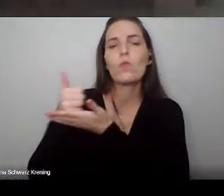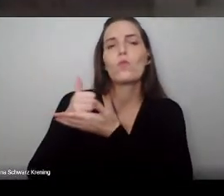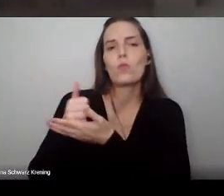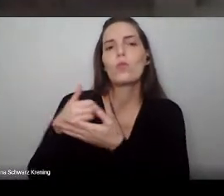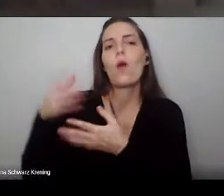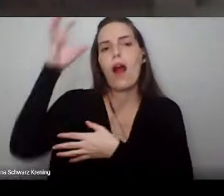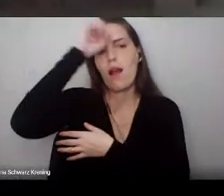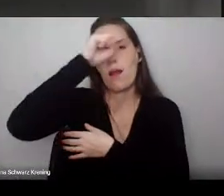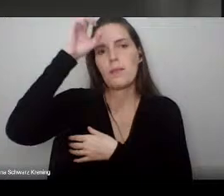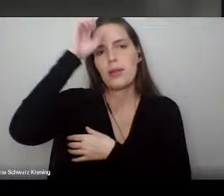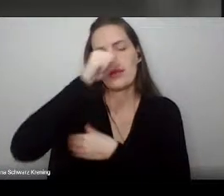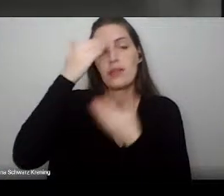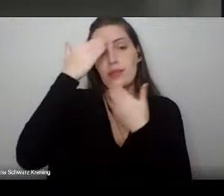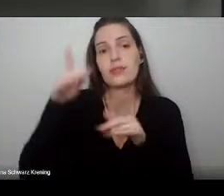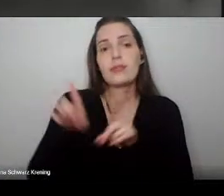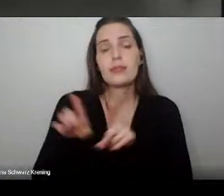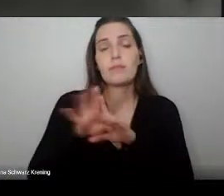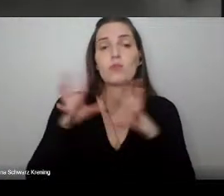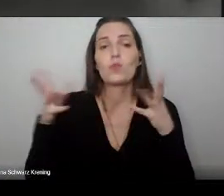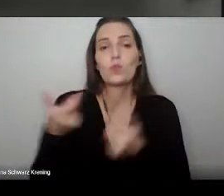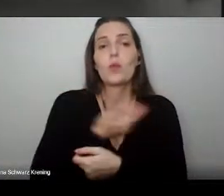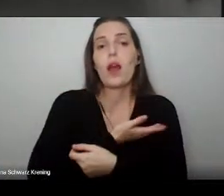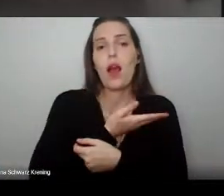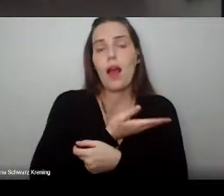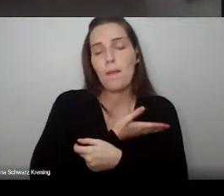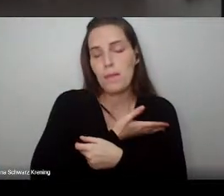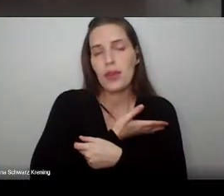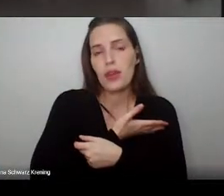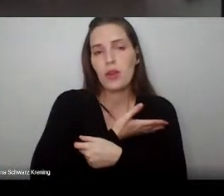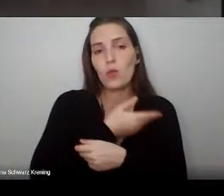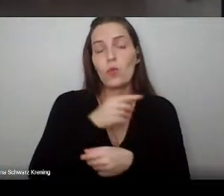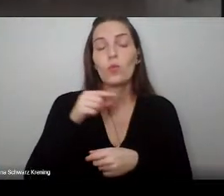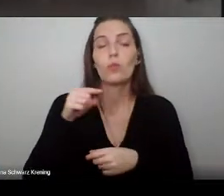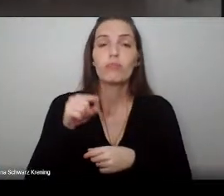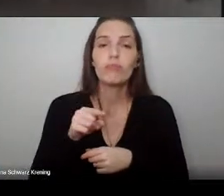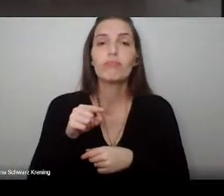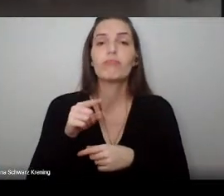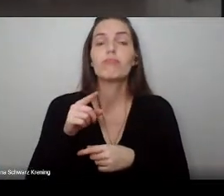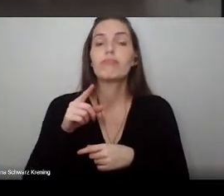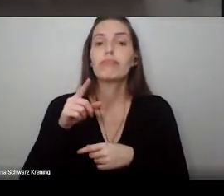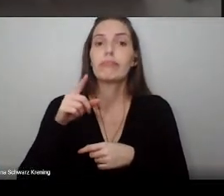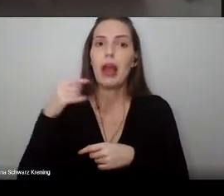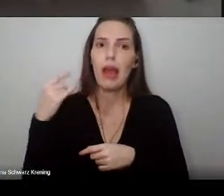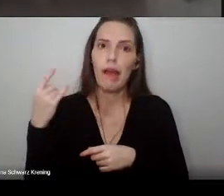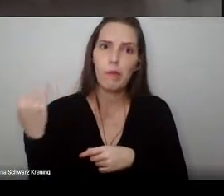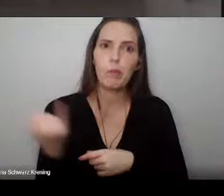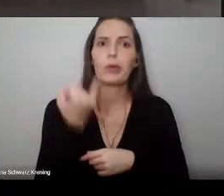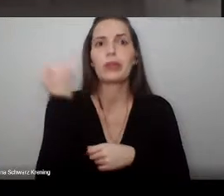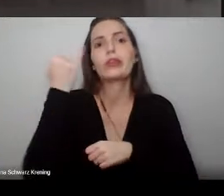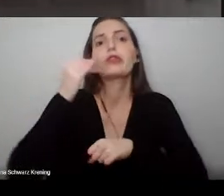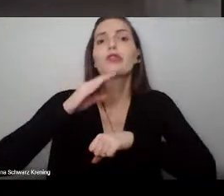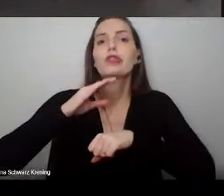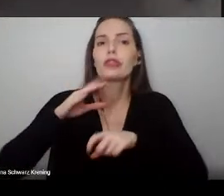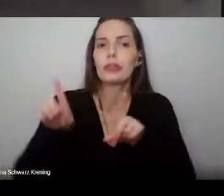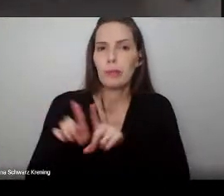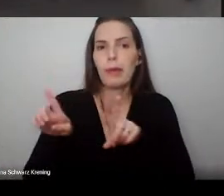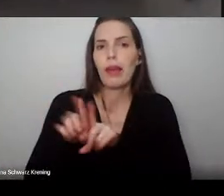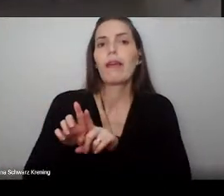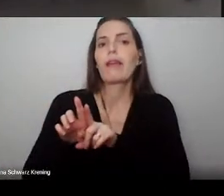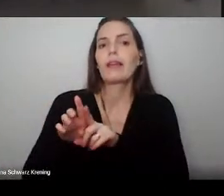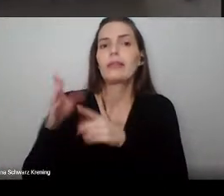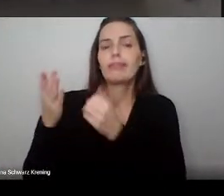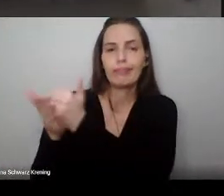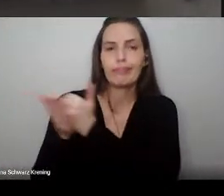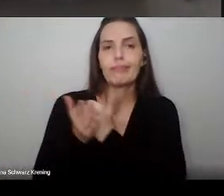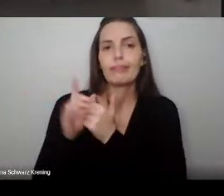Agradecemos também aos nossos amigos e ao Pioar que nos sustentou nesse importante ciclo da nossa vida, nossa família. Amamos